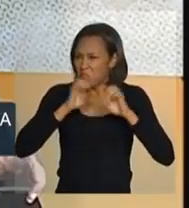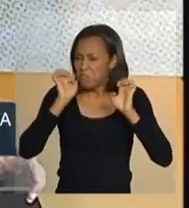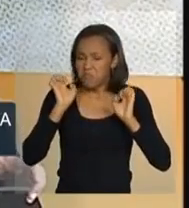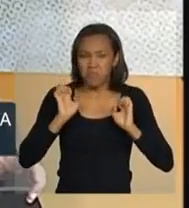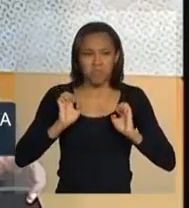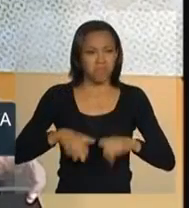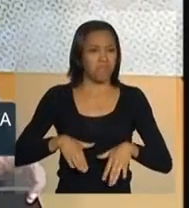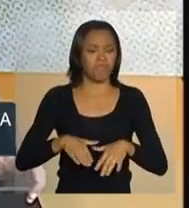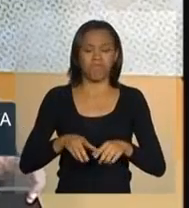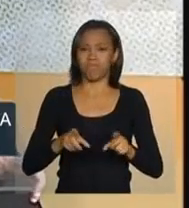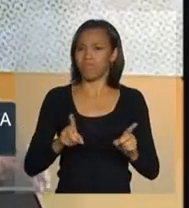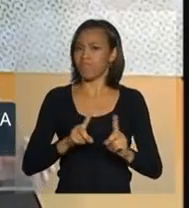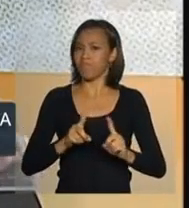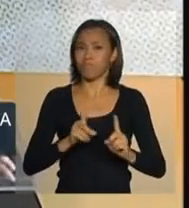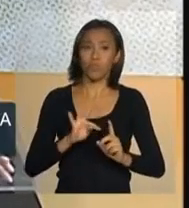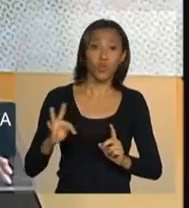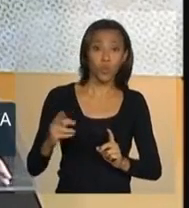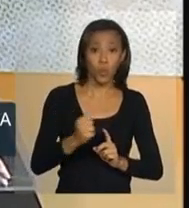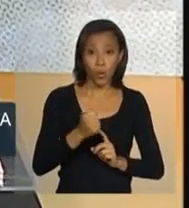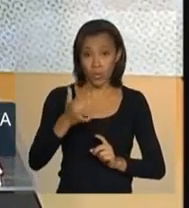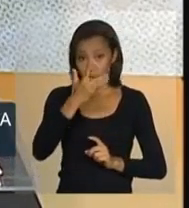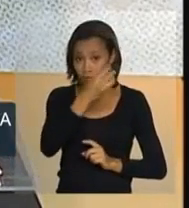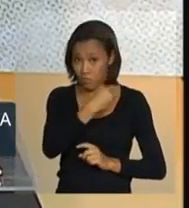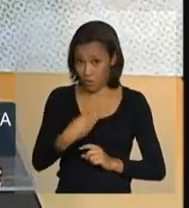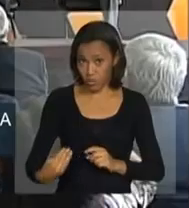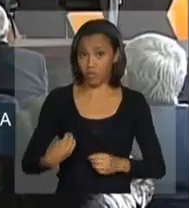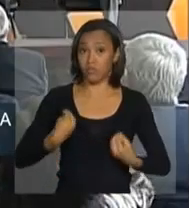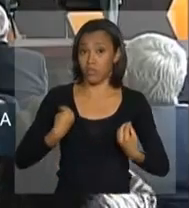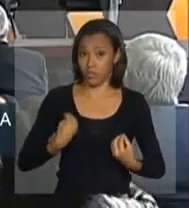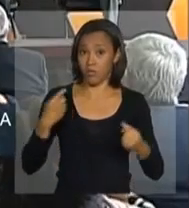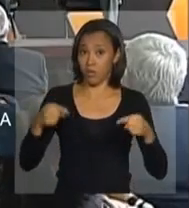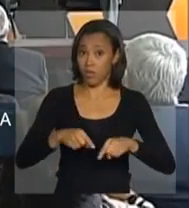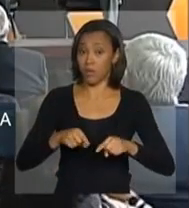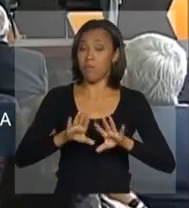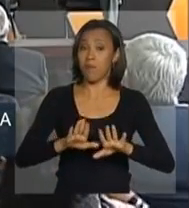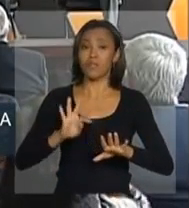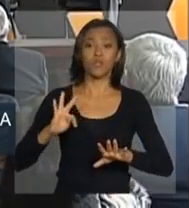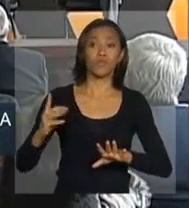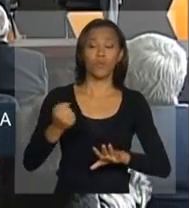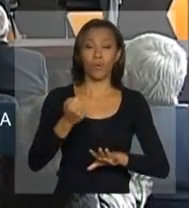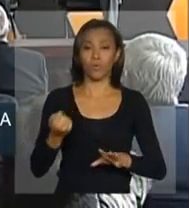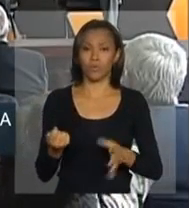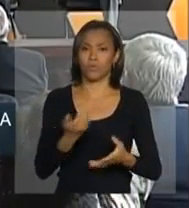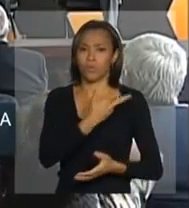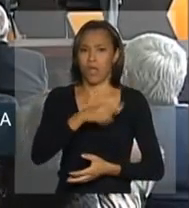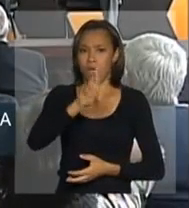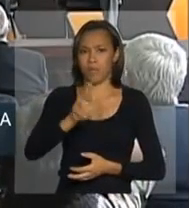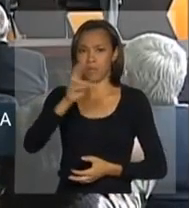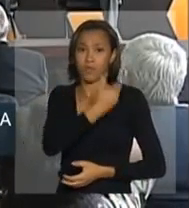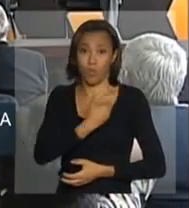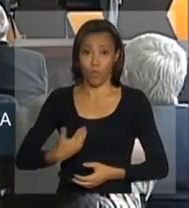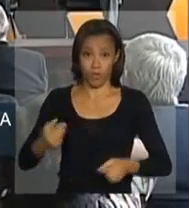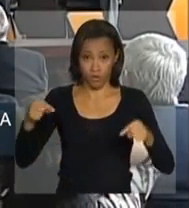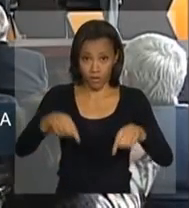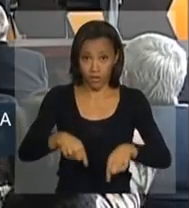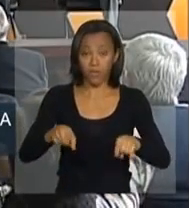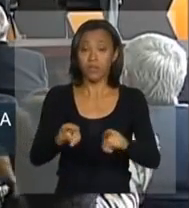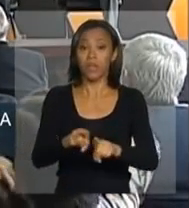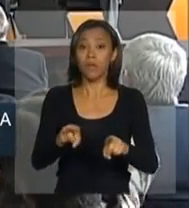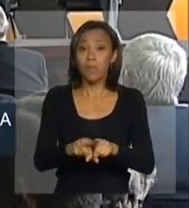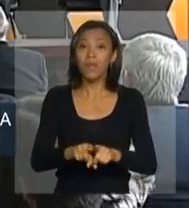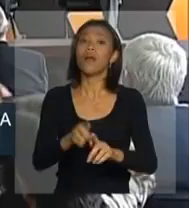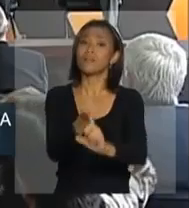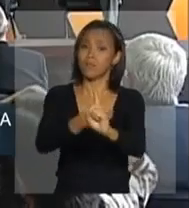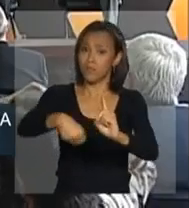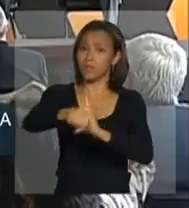todos os ministros que aqui estão, mas o governo como um todo, e eu acho que a sociedade brasileira como